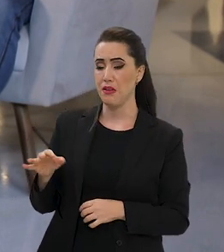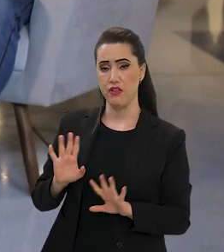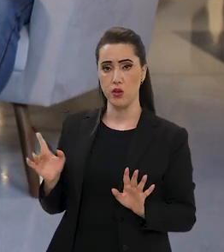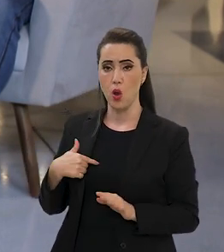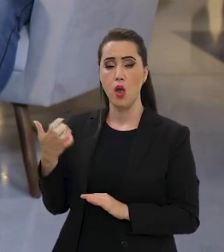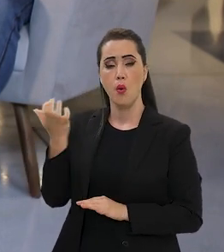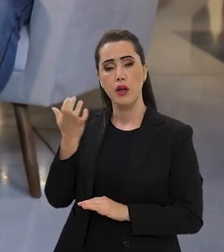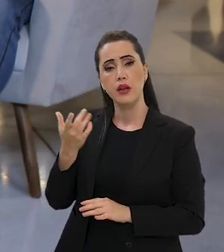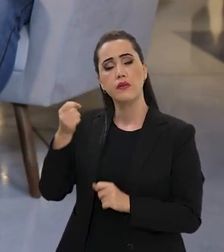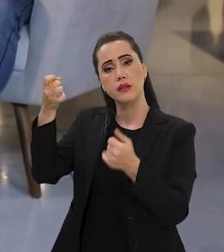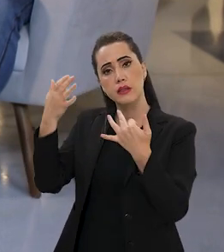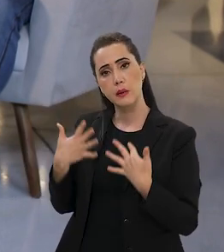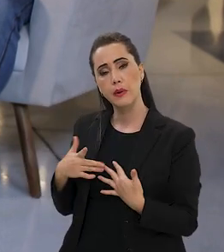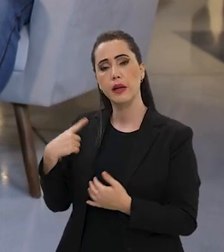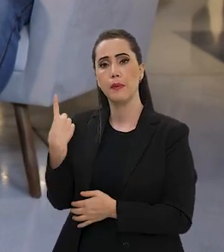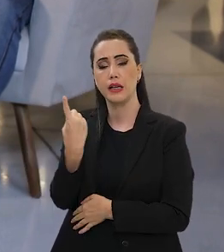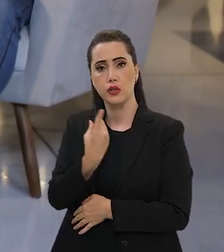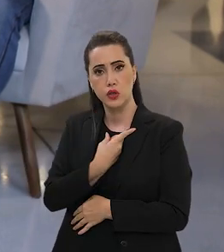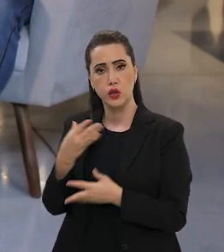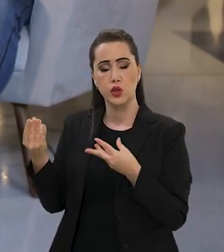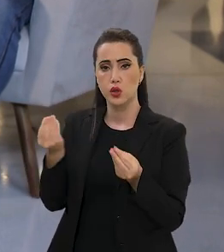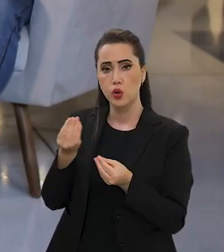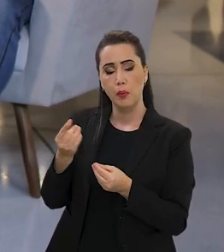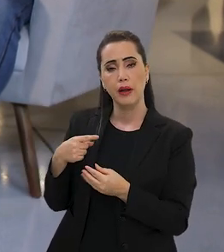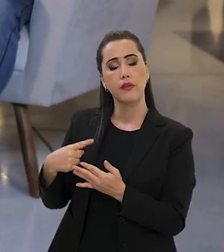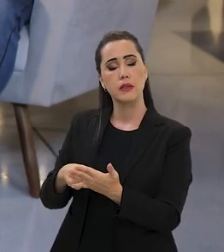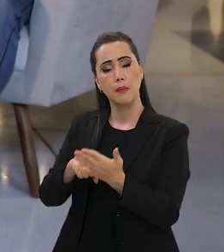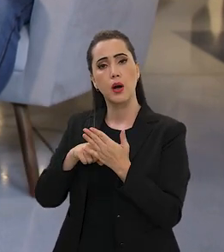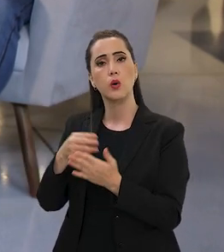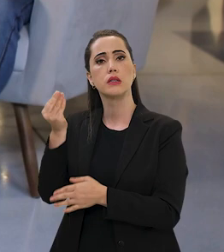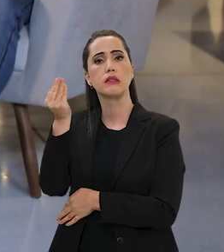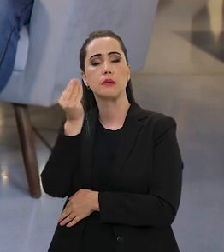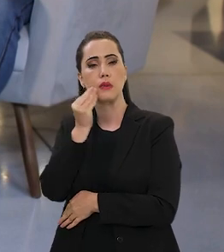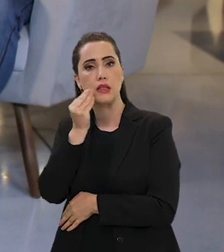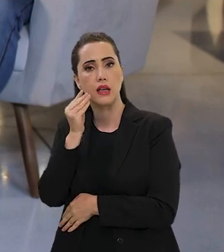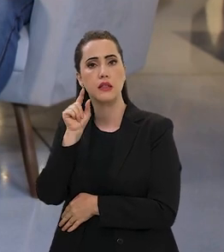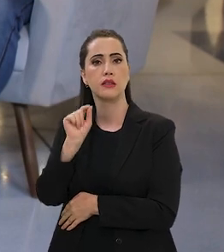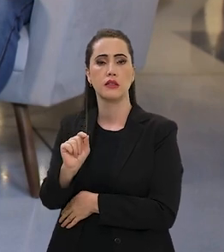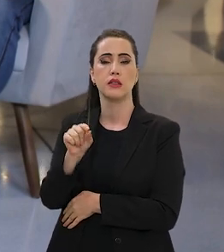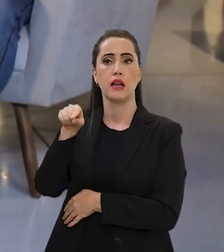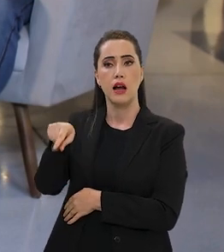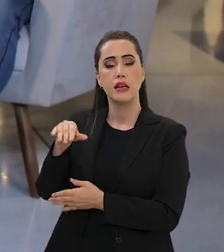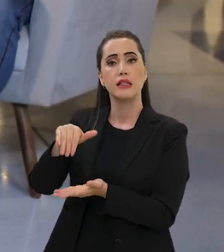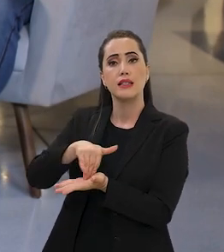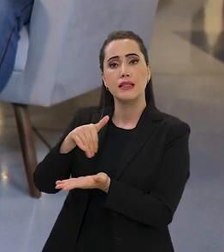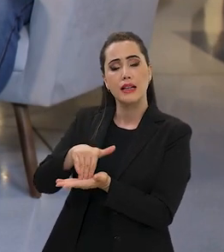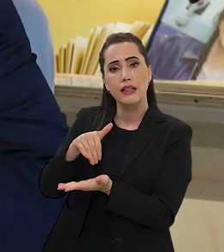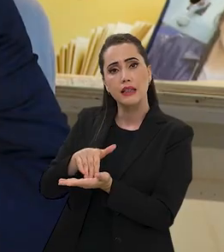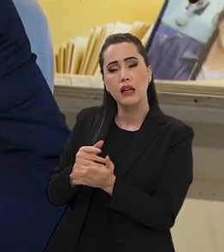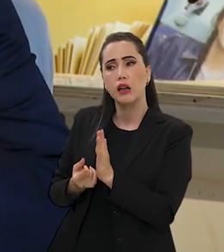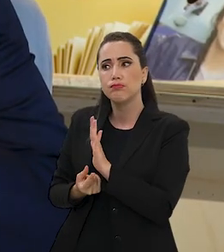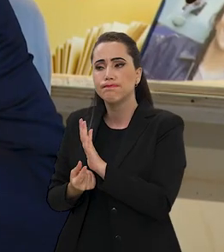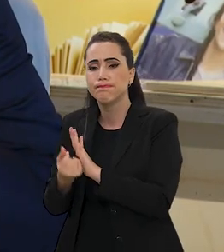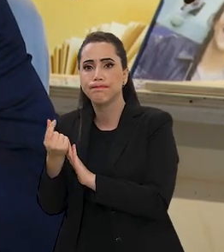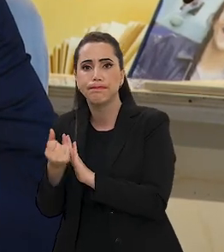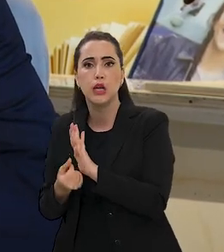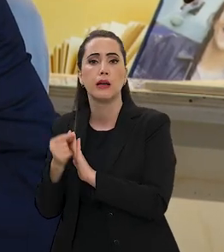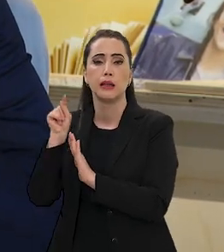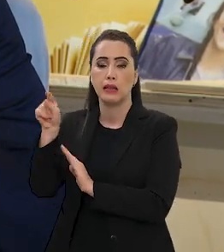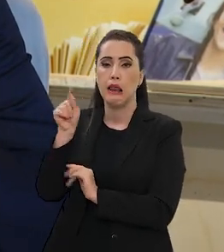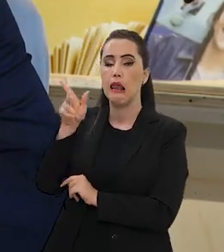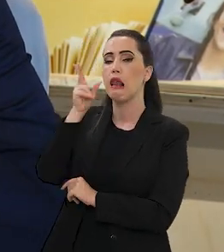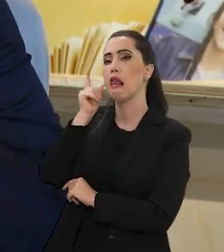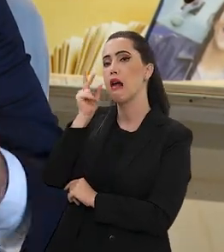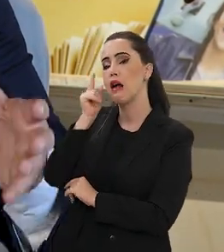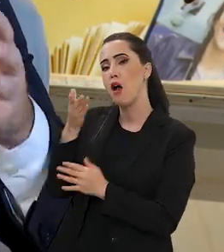eu queria só que você comentasse um pouco para a gente como é que você traz a experiência ali na Secretaria da Fazenda do Governo do